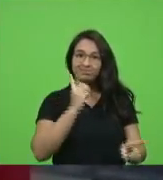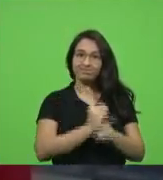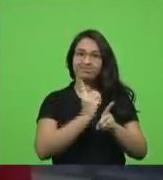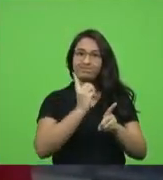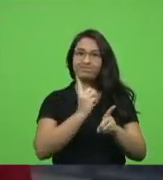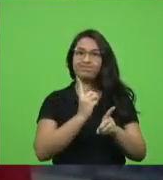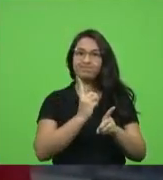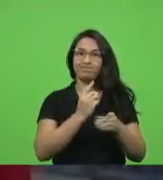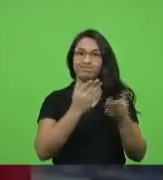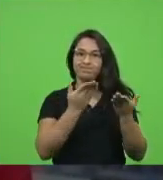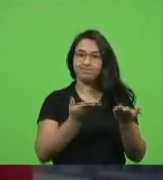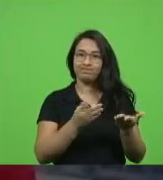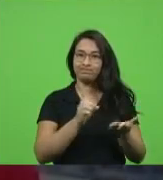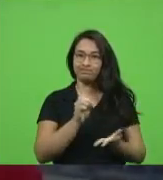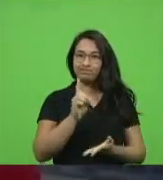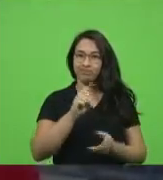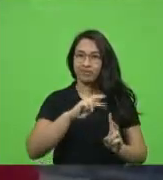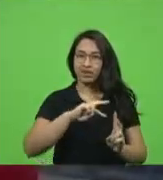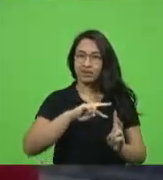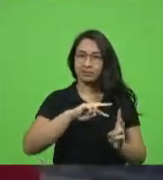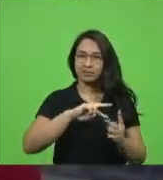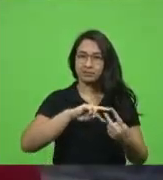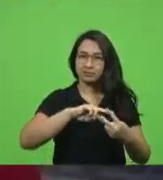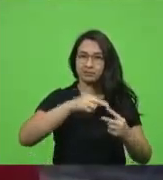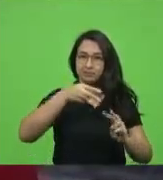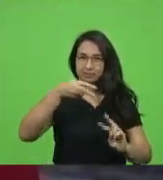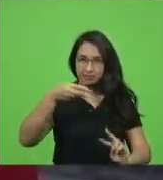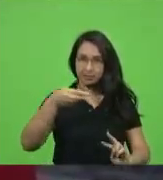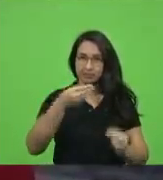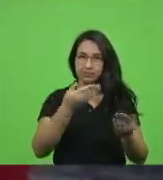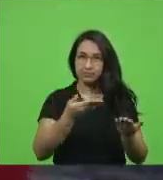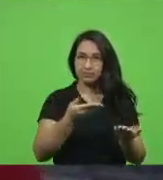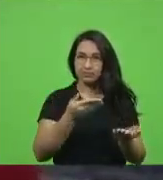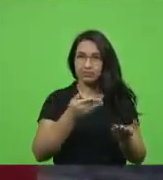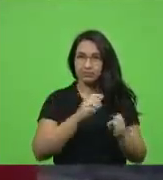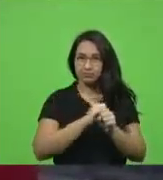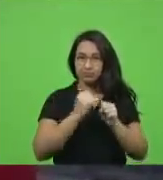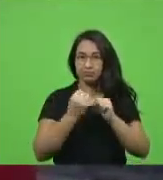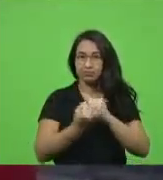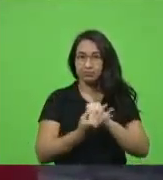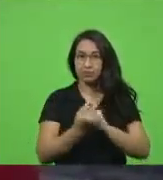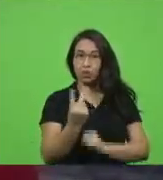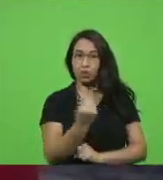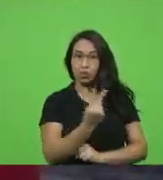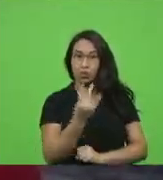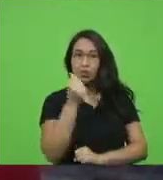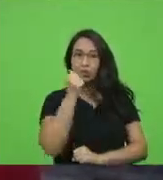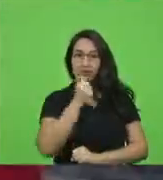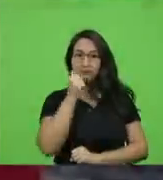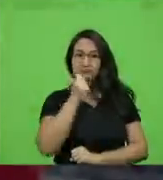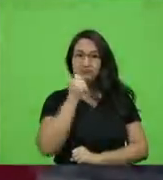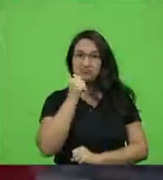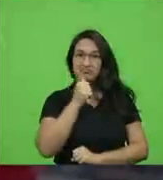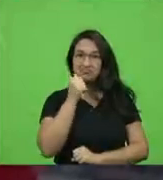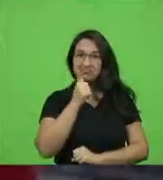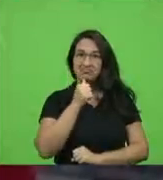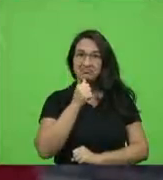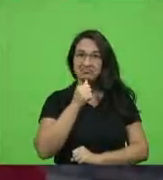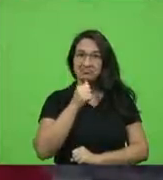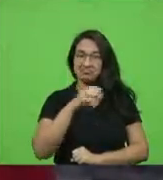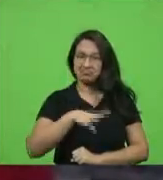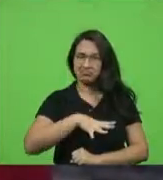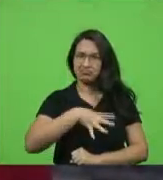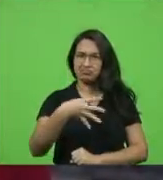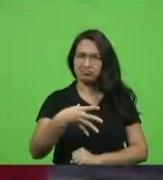2020 então são duas guerreiras duas heróicas duas mulheres que sem medo foram à luta